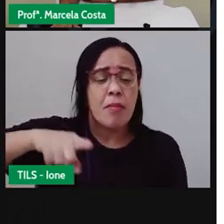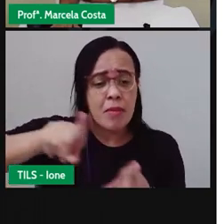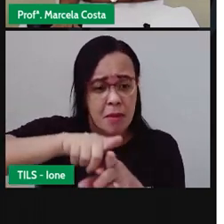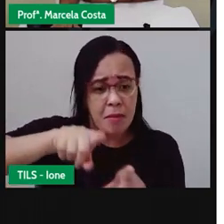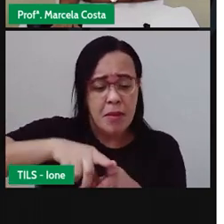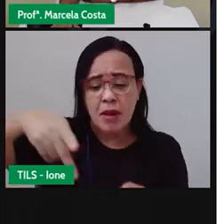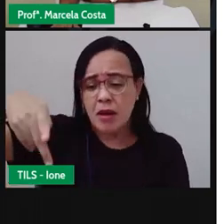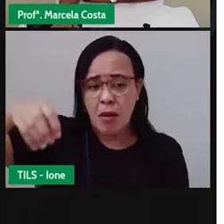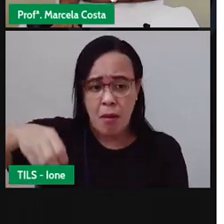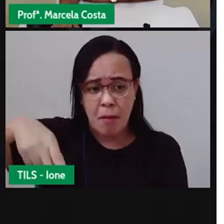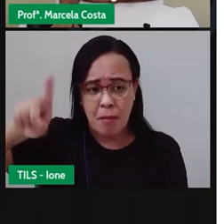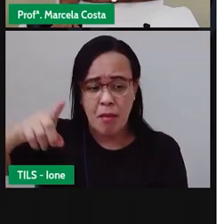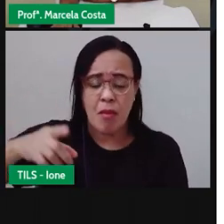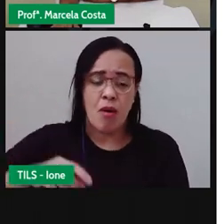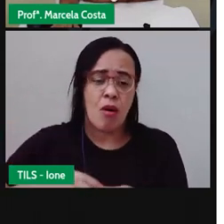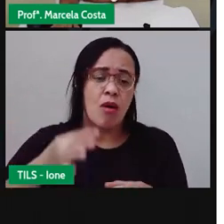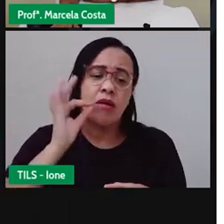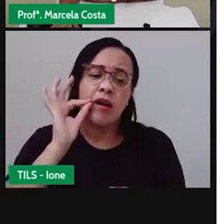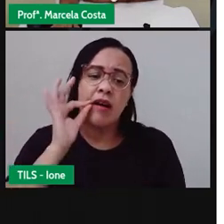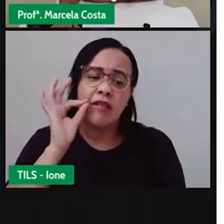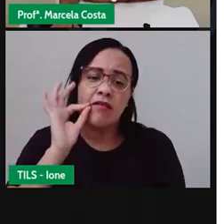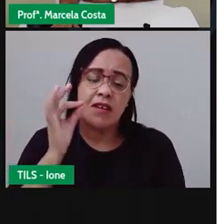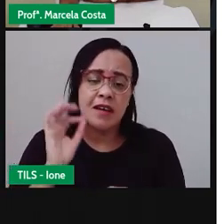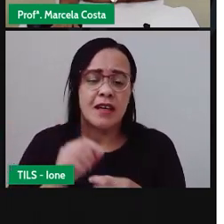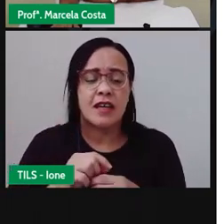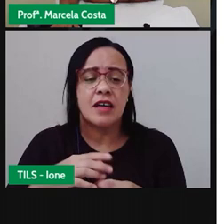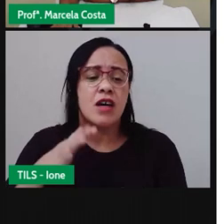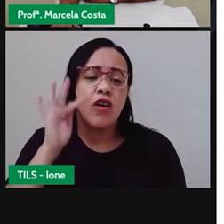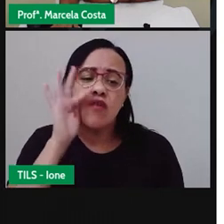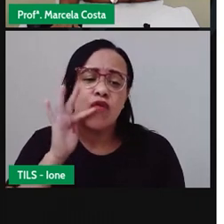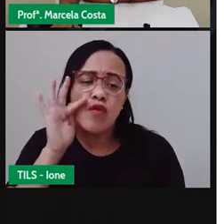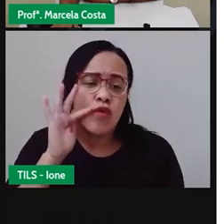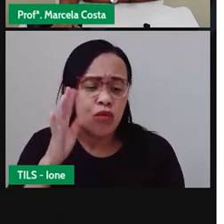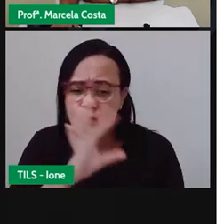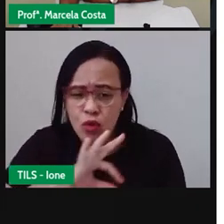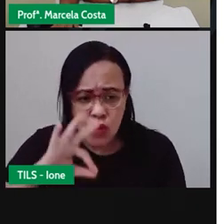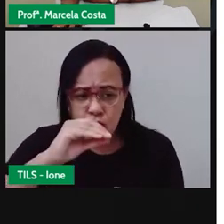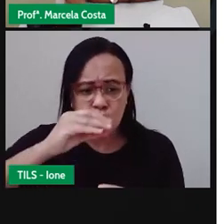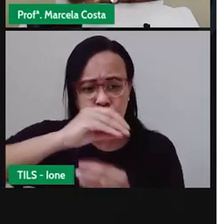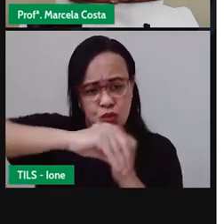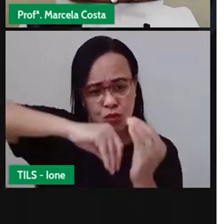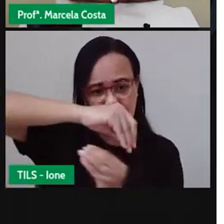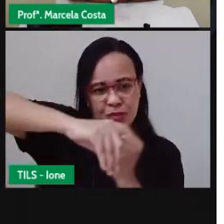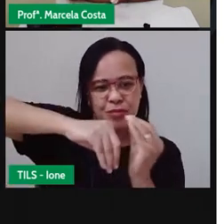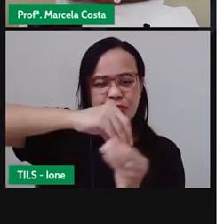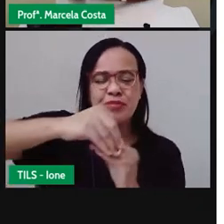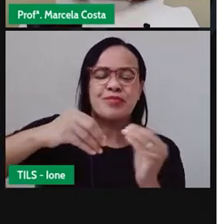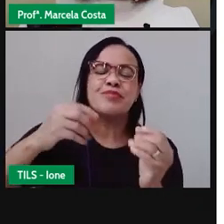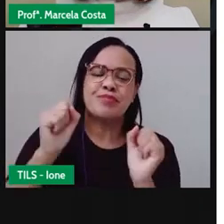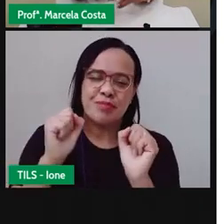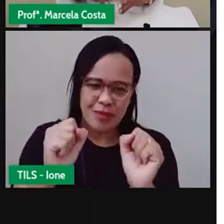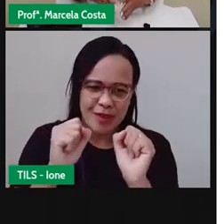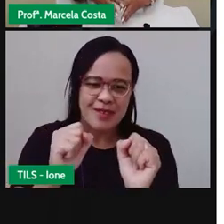cascas de frutas, de legumes. Em casa, crianças, vocês podem